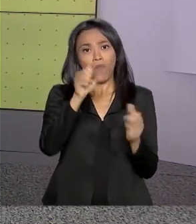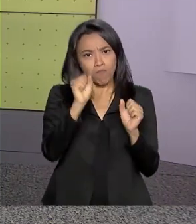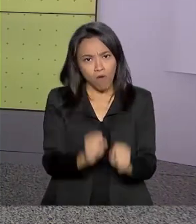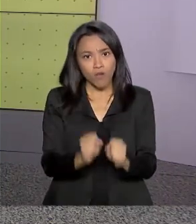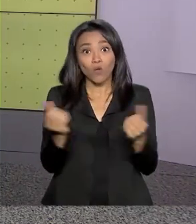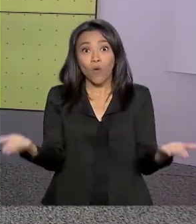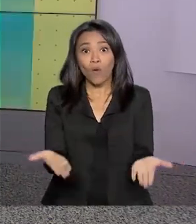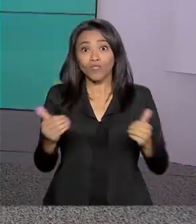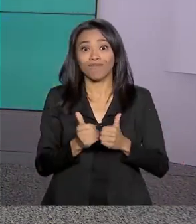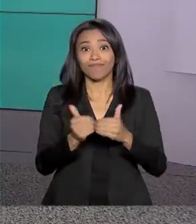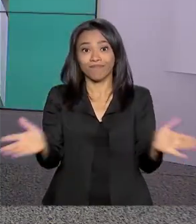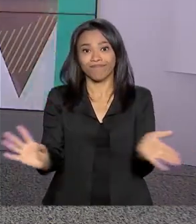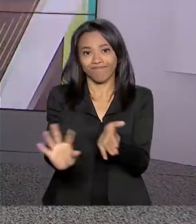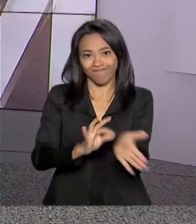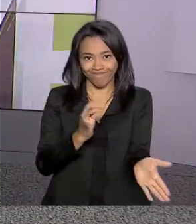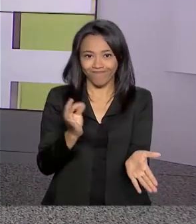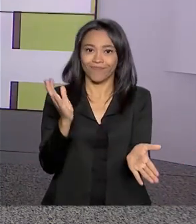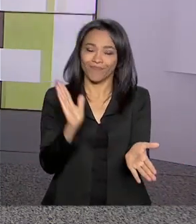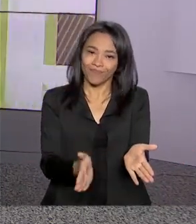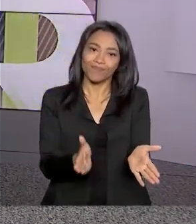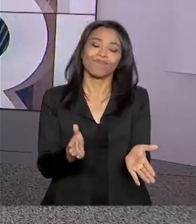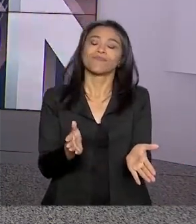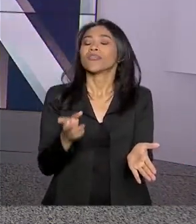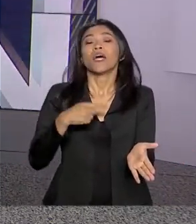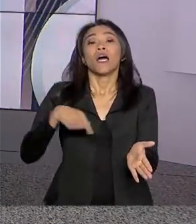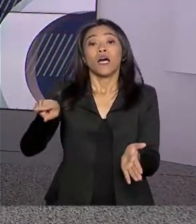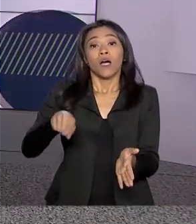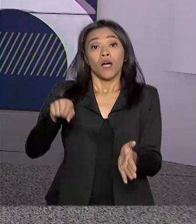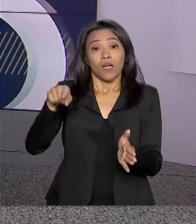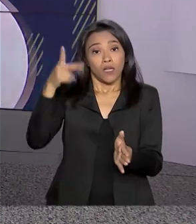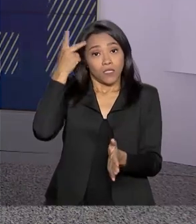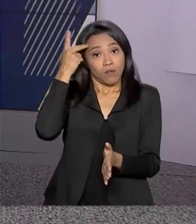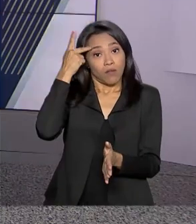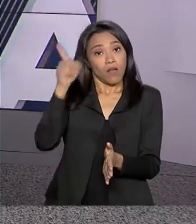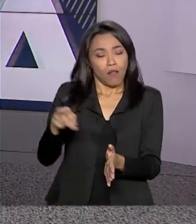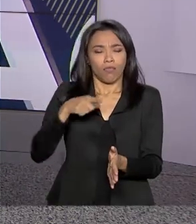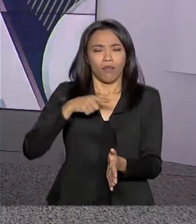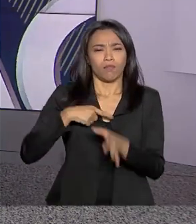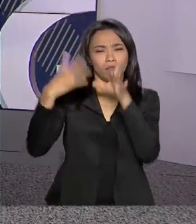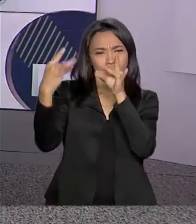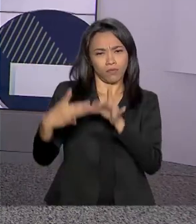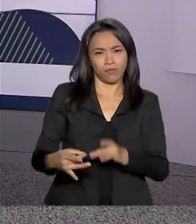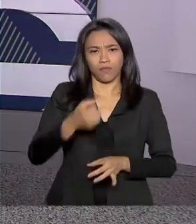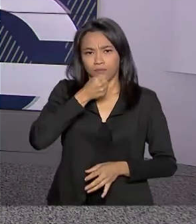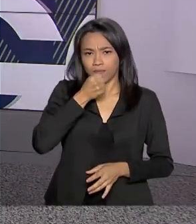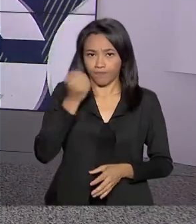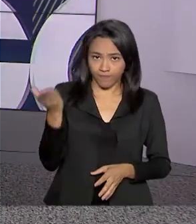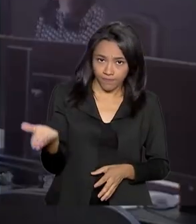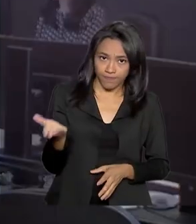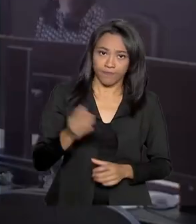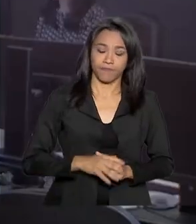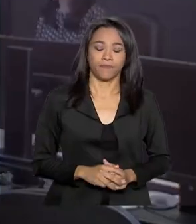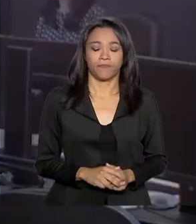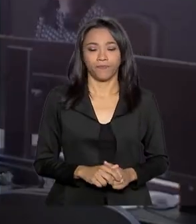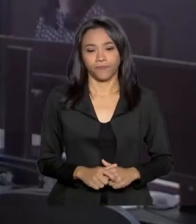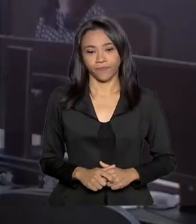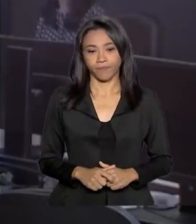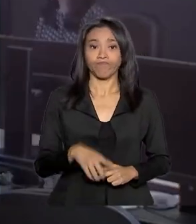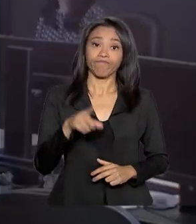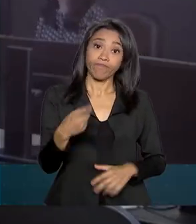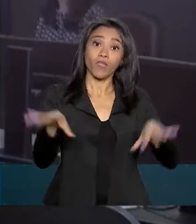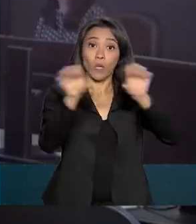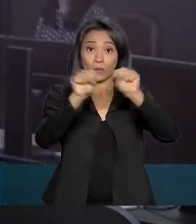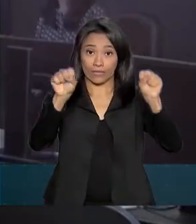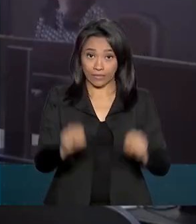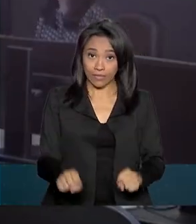a partir de hoje. Da nossa redação em São Paulo, o repórter Ricardo Ferraz tem os detalhes para a gente. O sistema